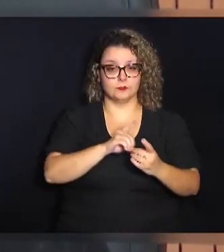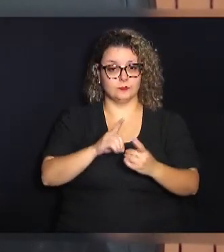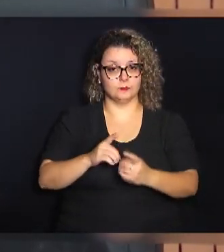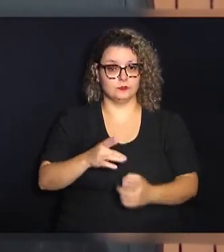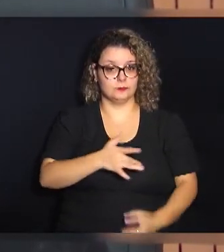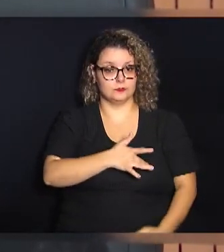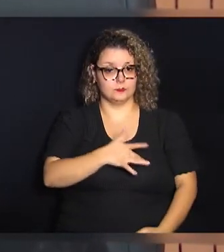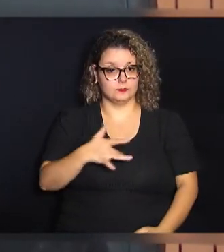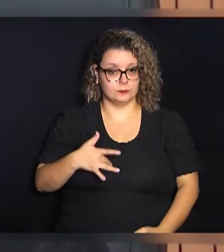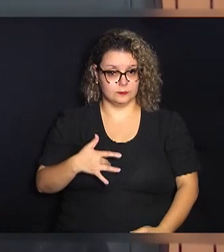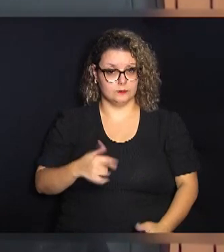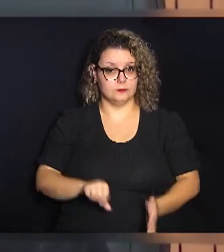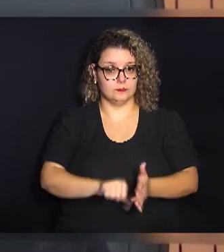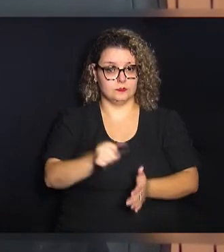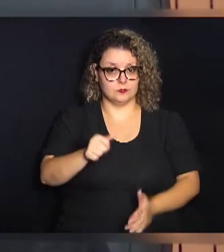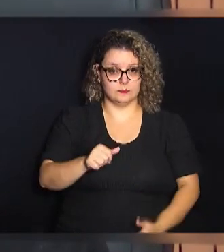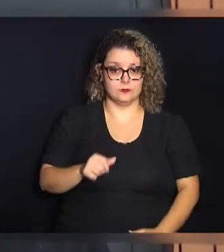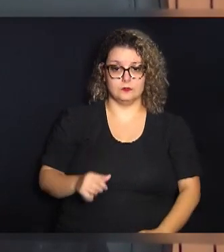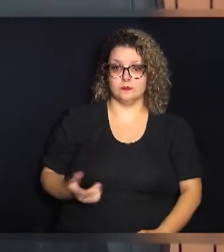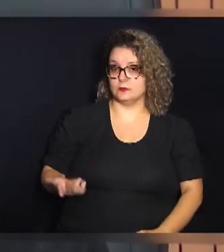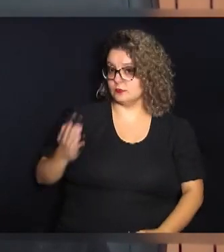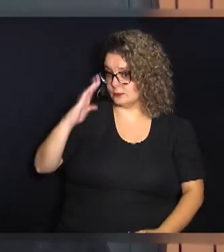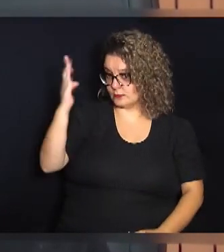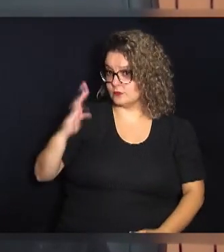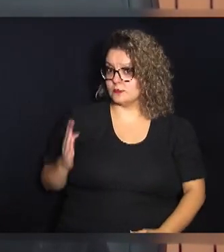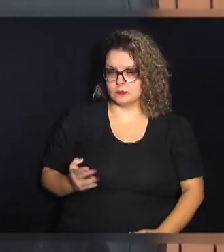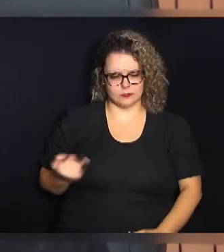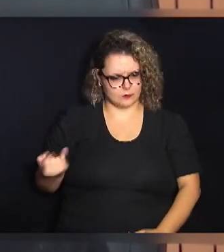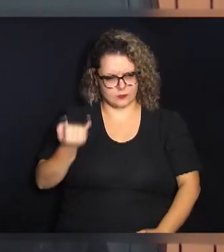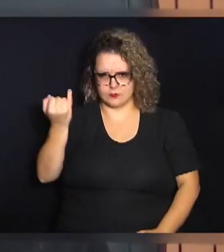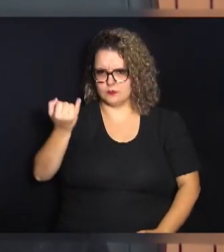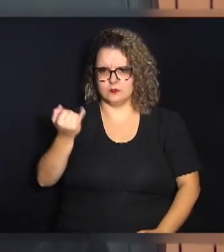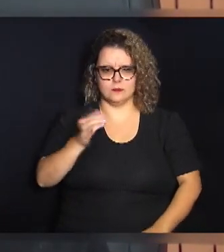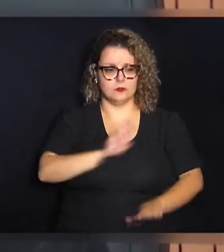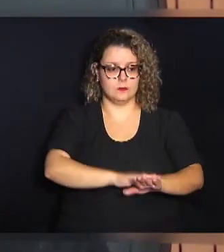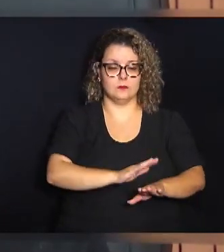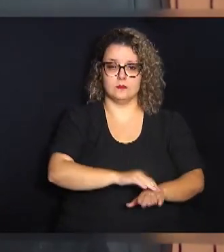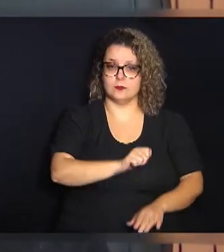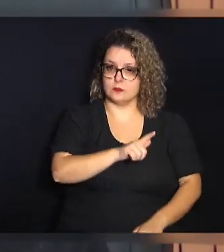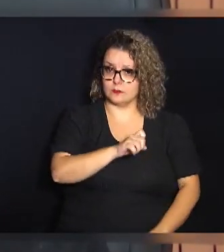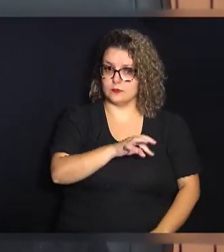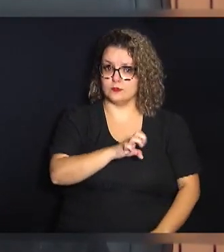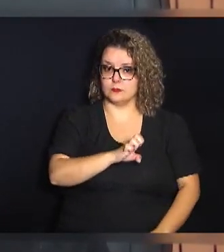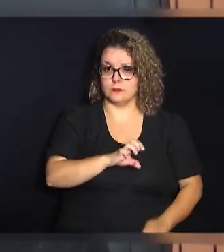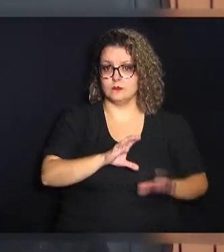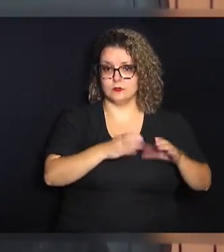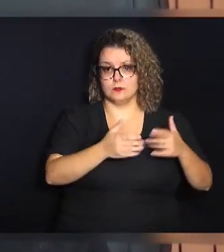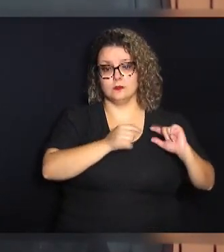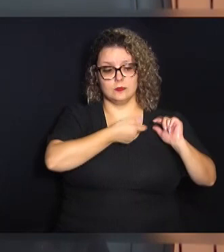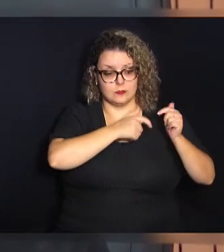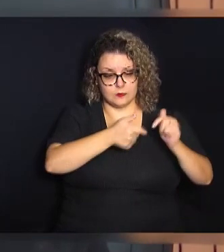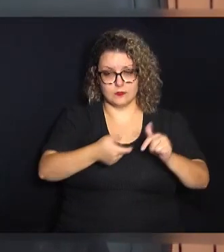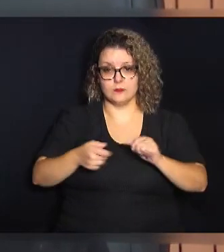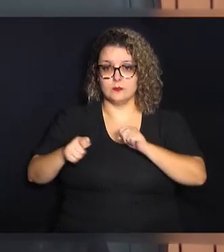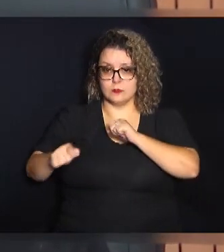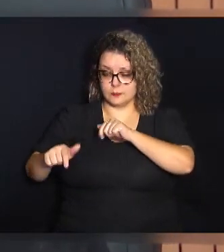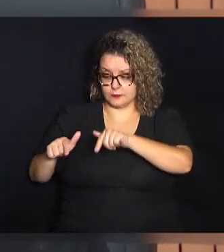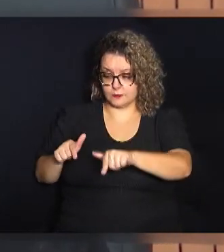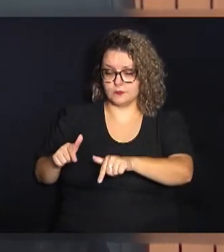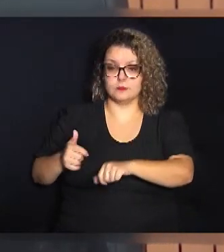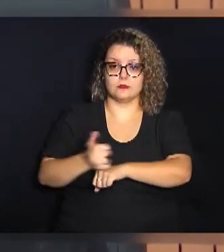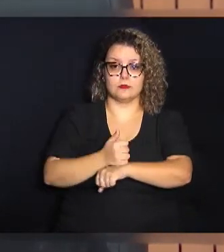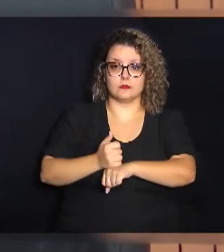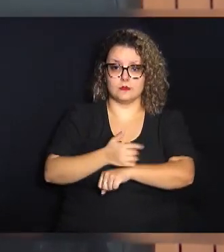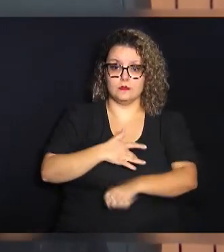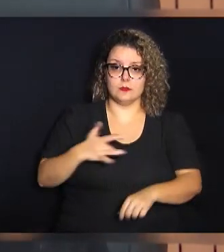indissociável dos agentes comunitários de saúde. A gente tem na nossa história e na nossa tradição inclusive na tradição de formação de profissionais de saúde